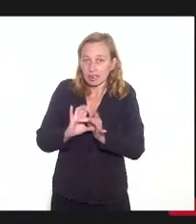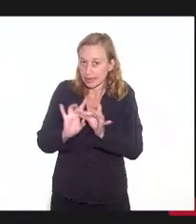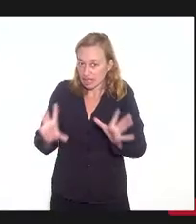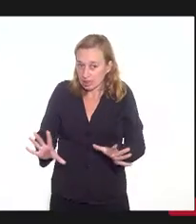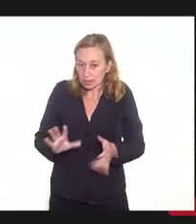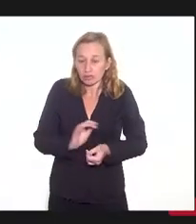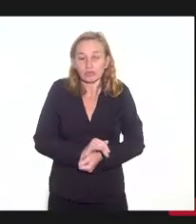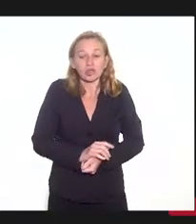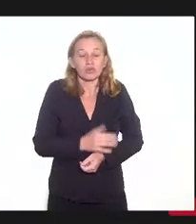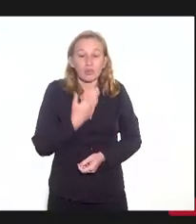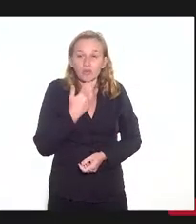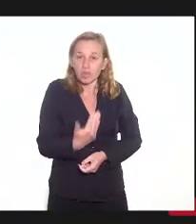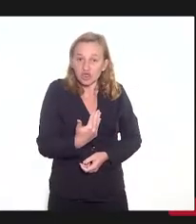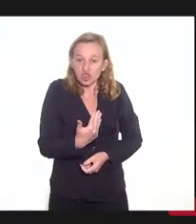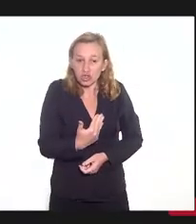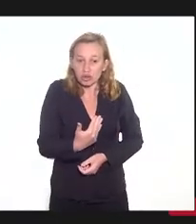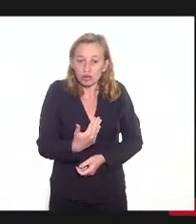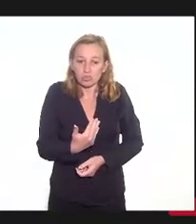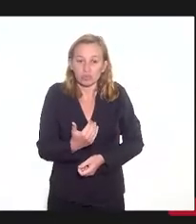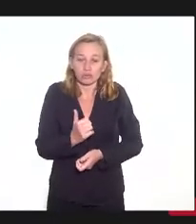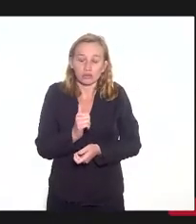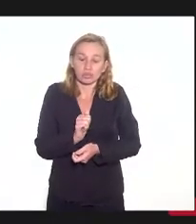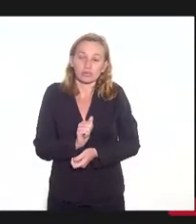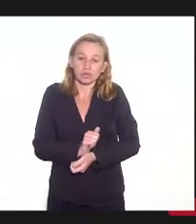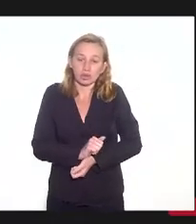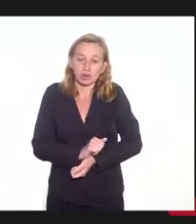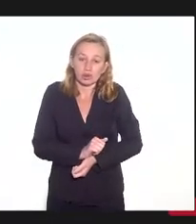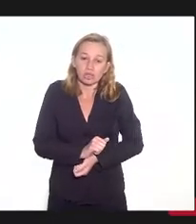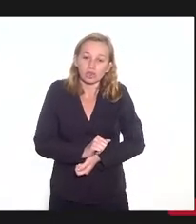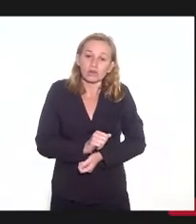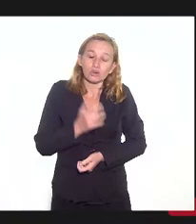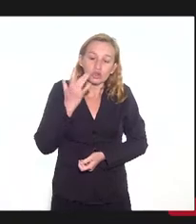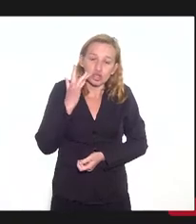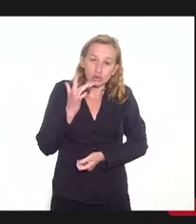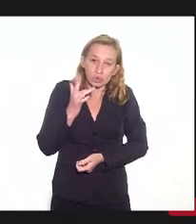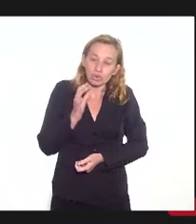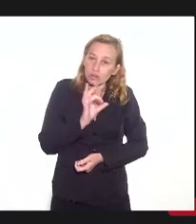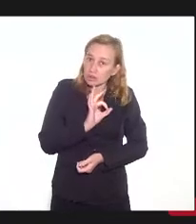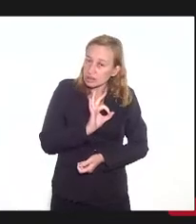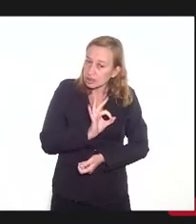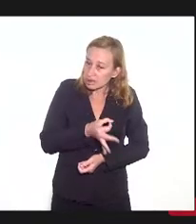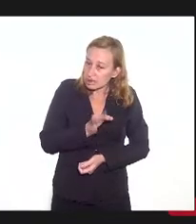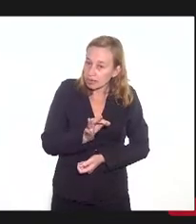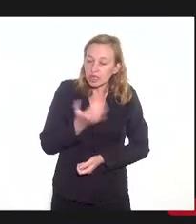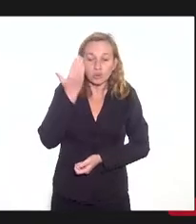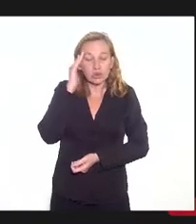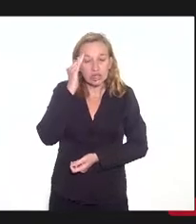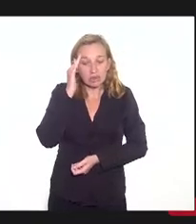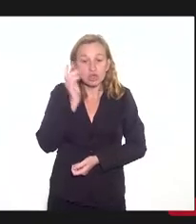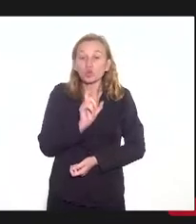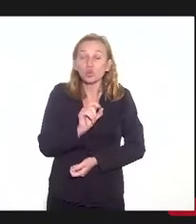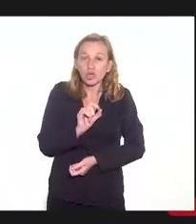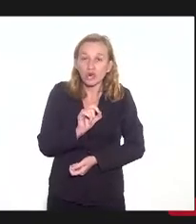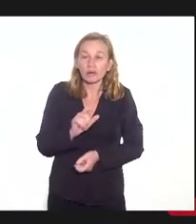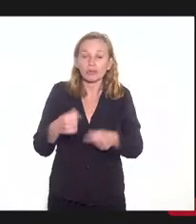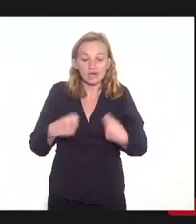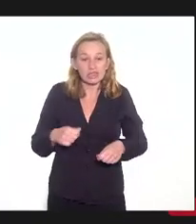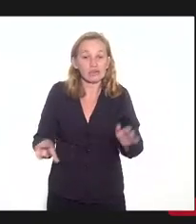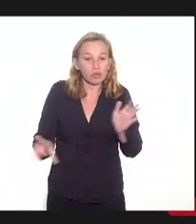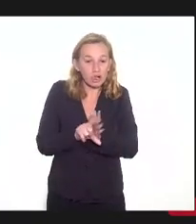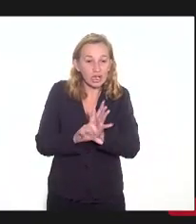quando a gente fez o pedido de adesão, o Tesouro inicialmente tinha o entendimento de que tinha que ter uma lei